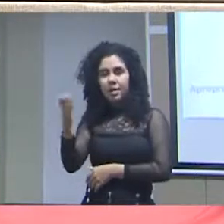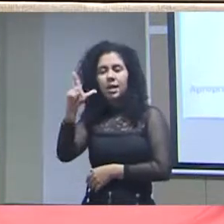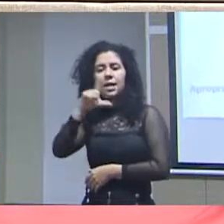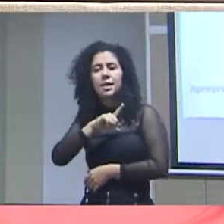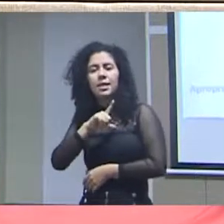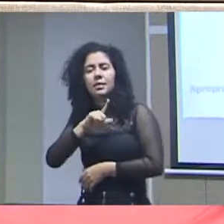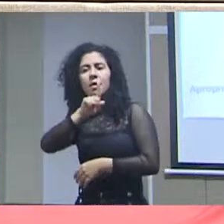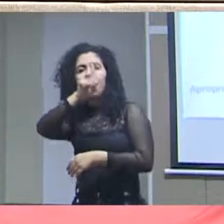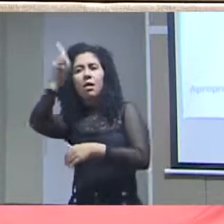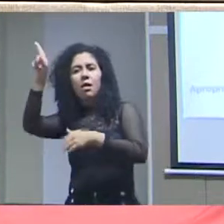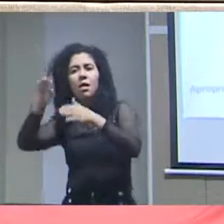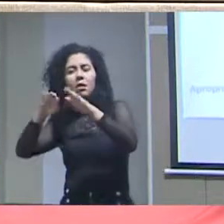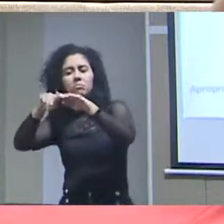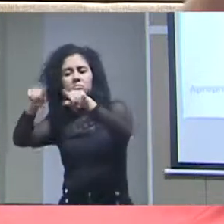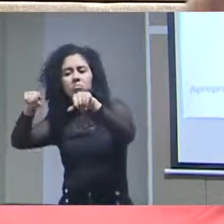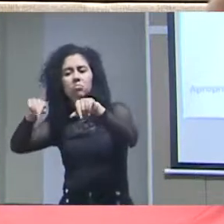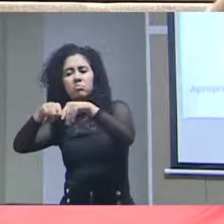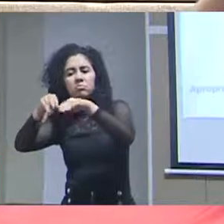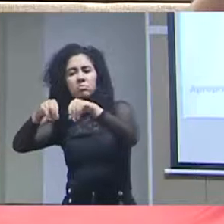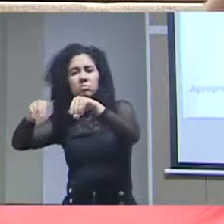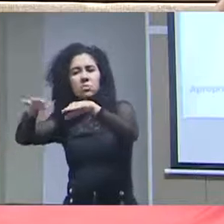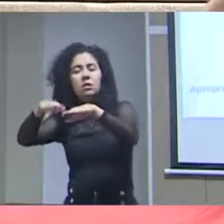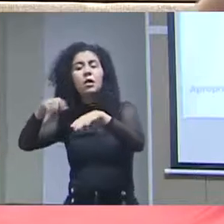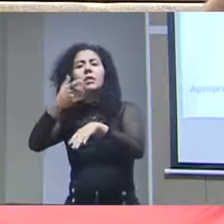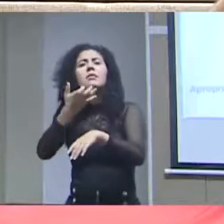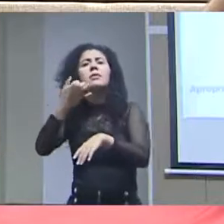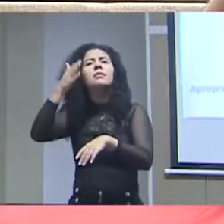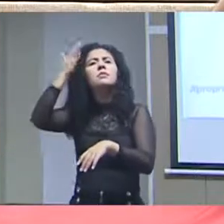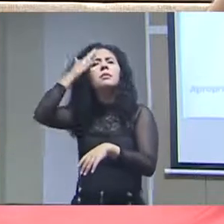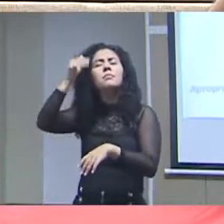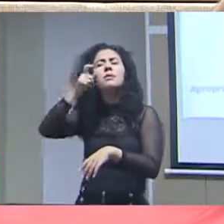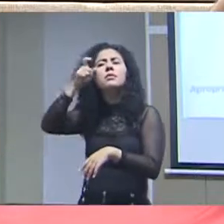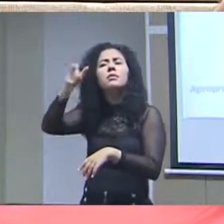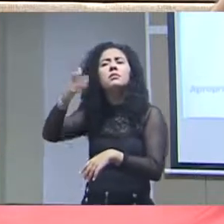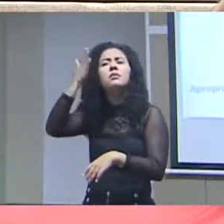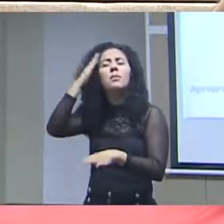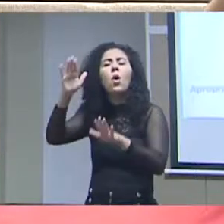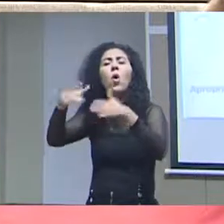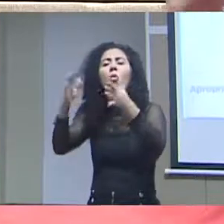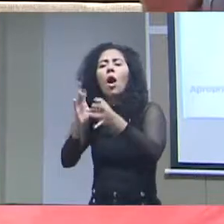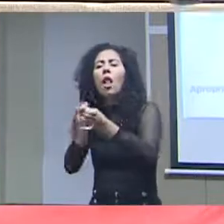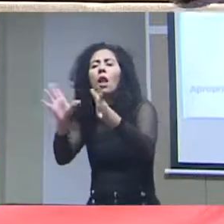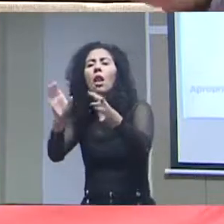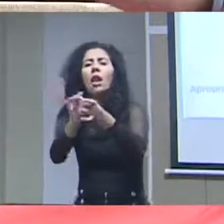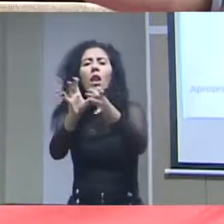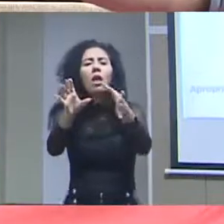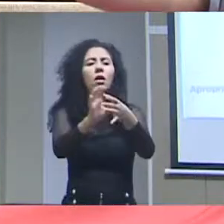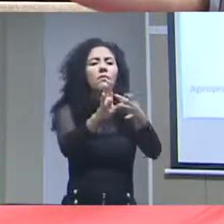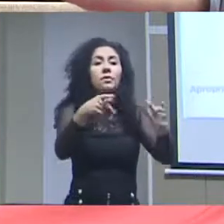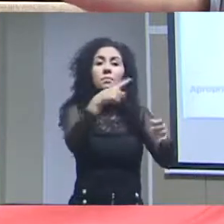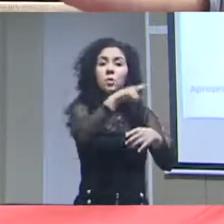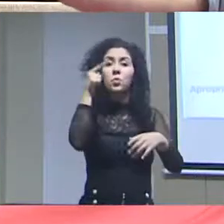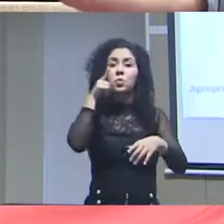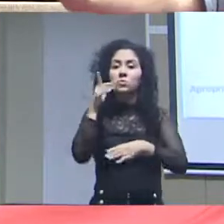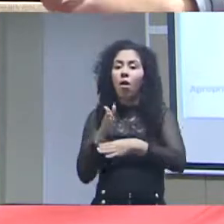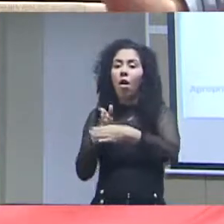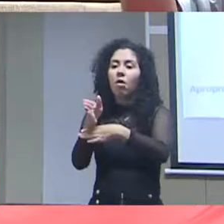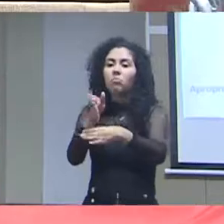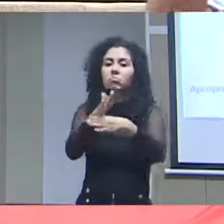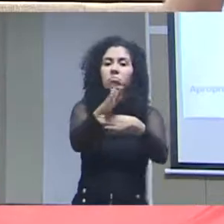mineradora e ele tem interesse em saber quais são as áreas livres ao entorno da mineradora dele para ampliar a área de atuação.